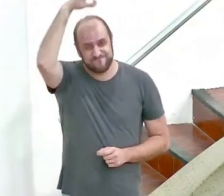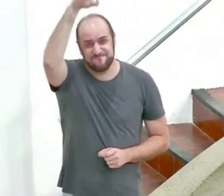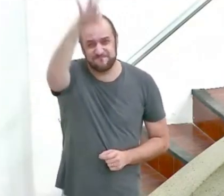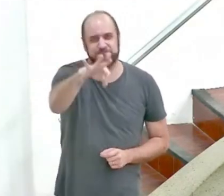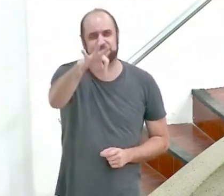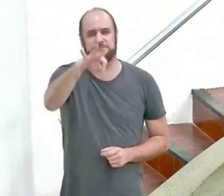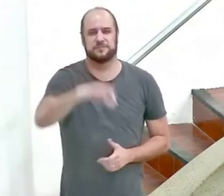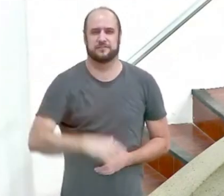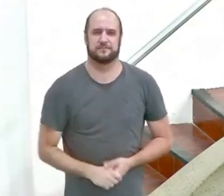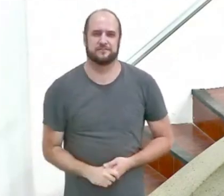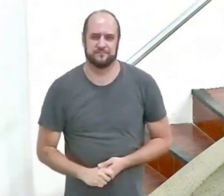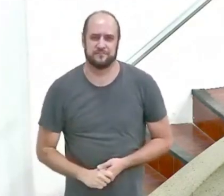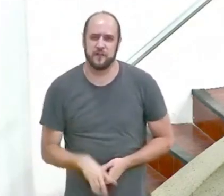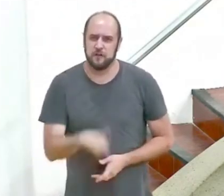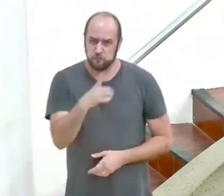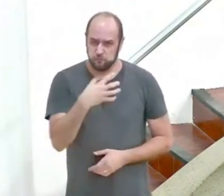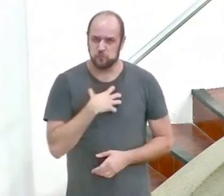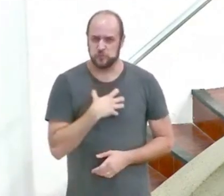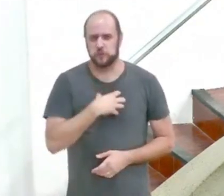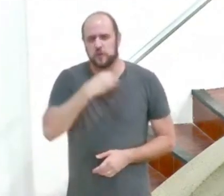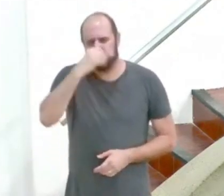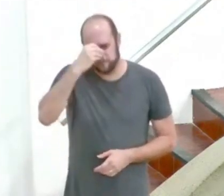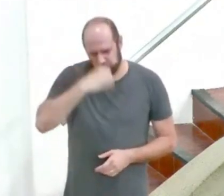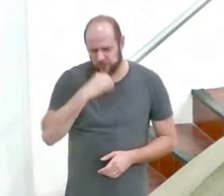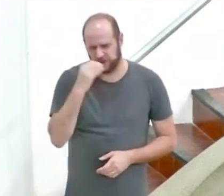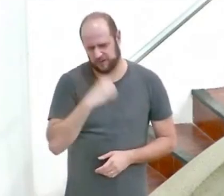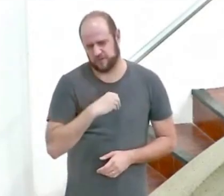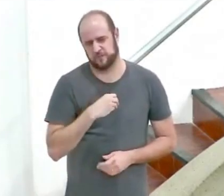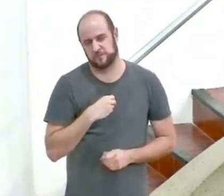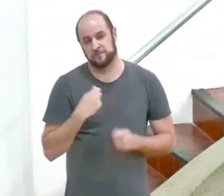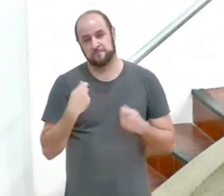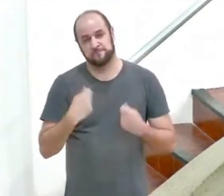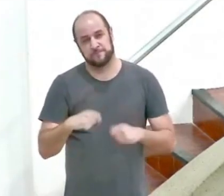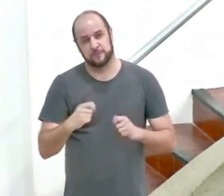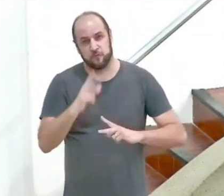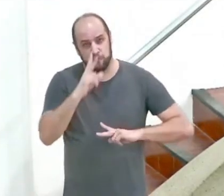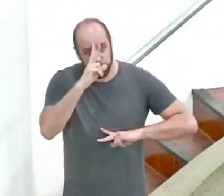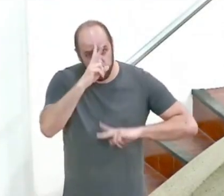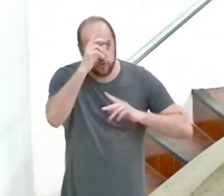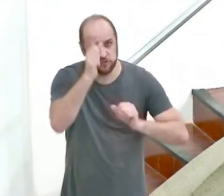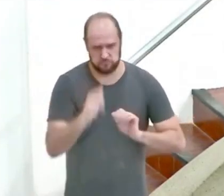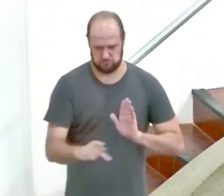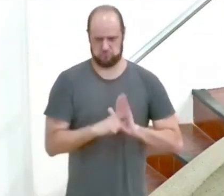então quando você se sente fraco você deve ser relembrado que a força não é sua